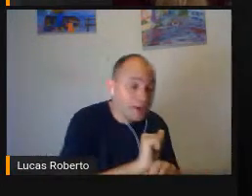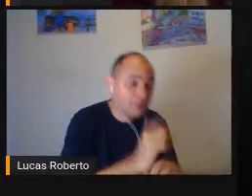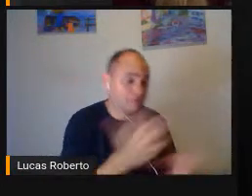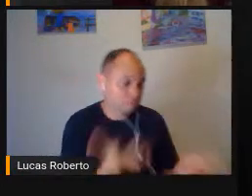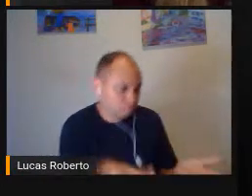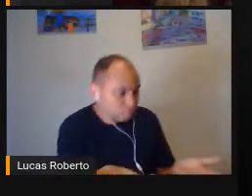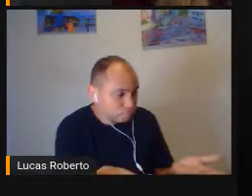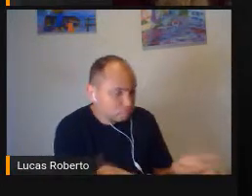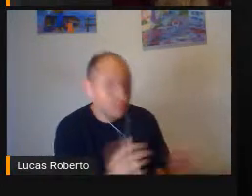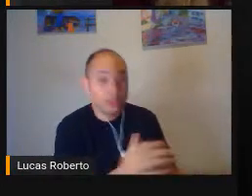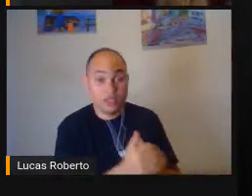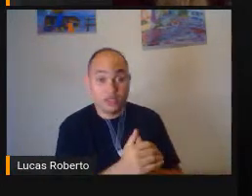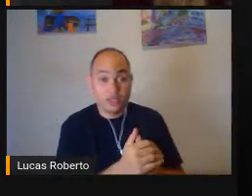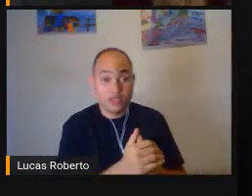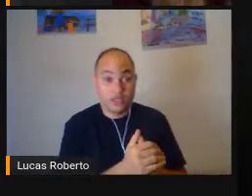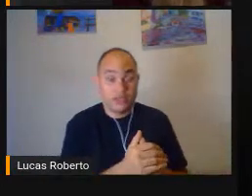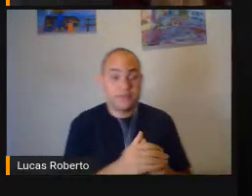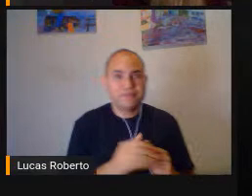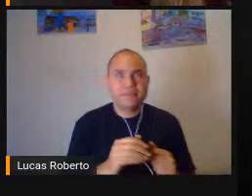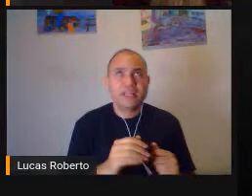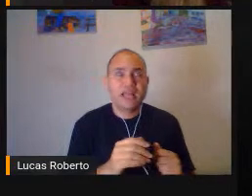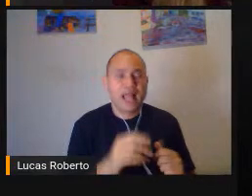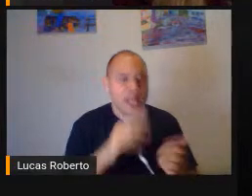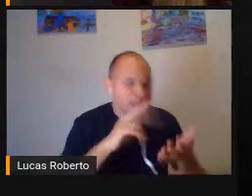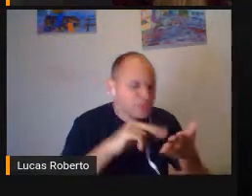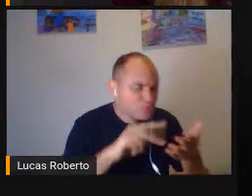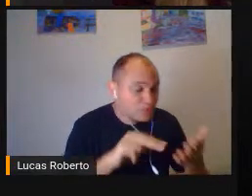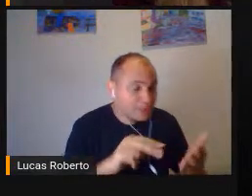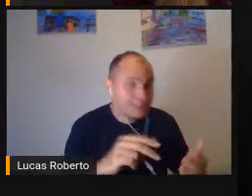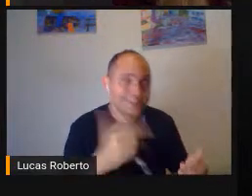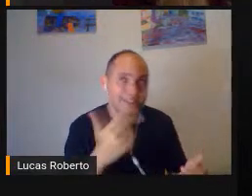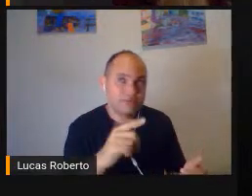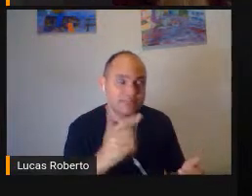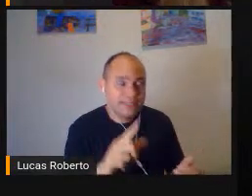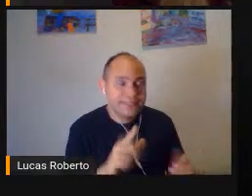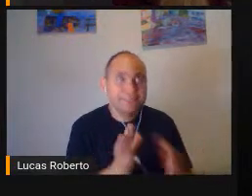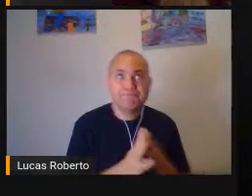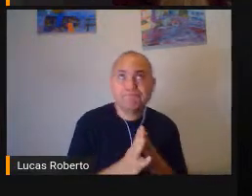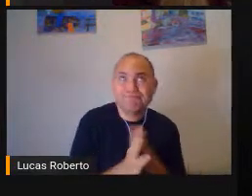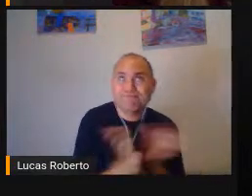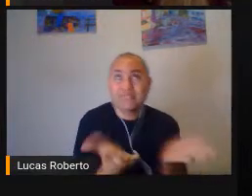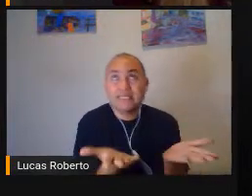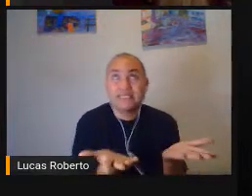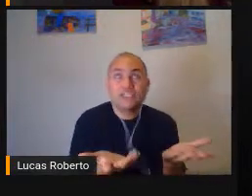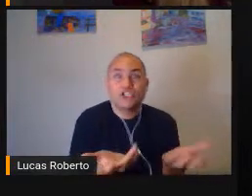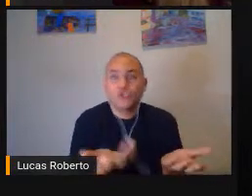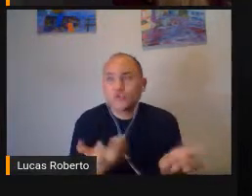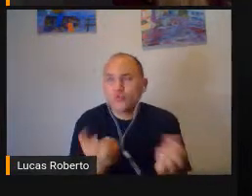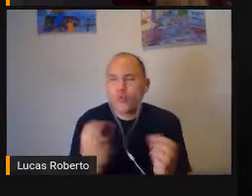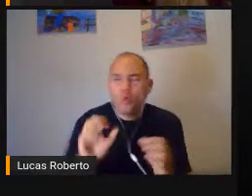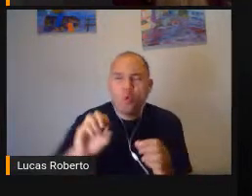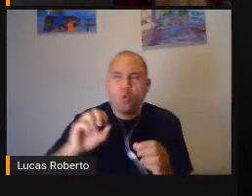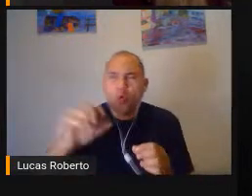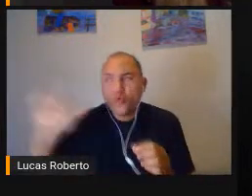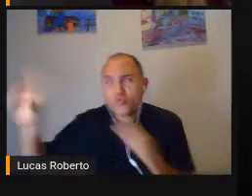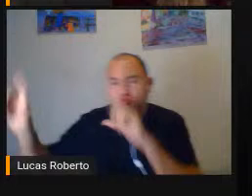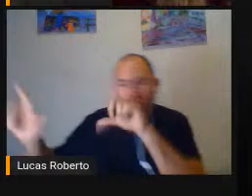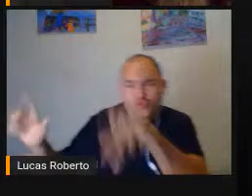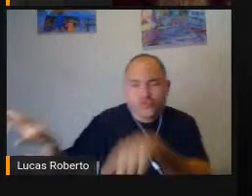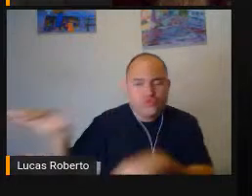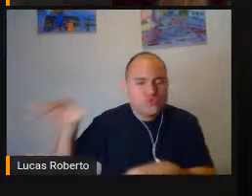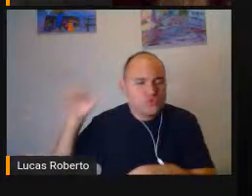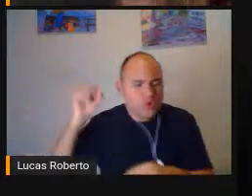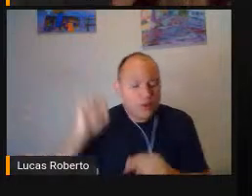leitura Sem efeitos sonoros Ou sonoplastia Parte do princípio De que o cego Precisa construir Sozinho O sentido Do que está sendo